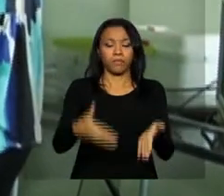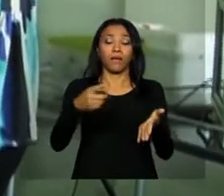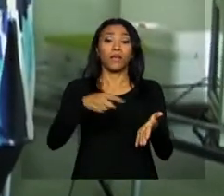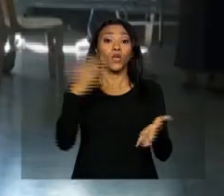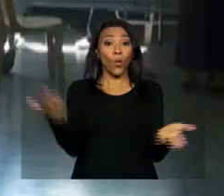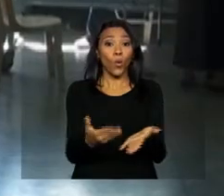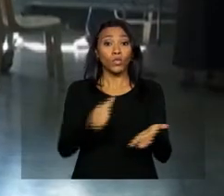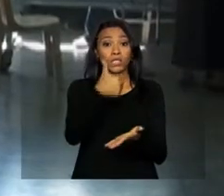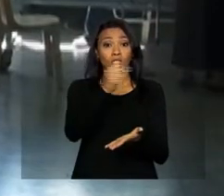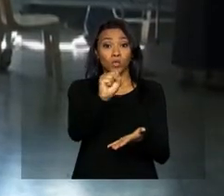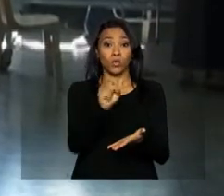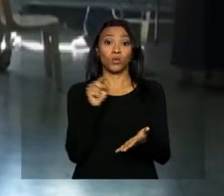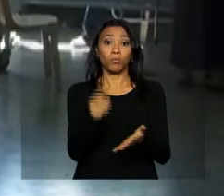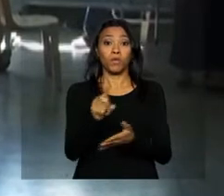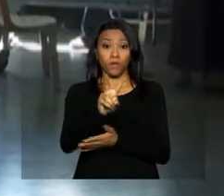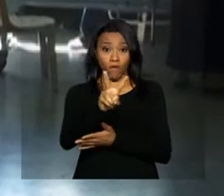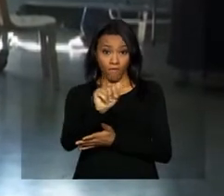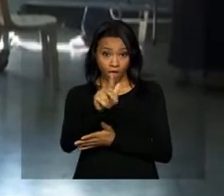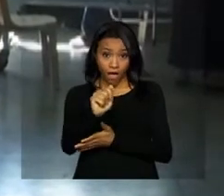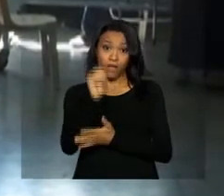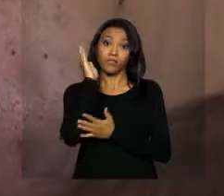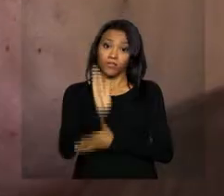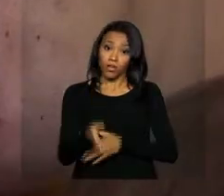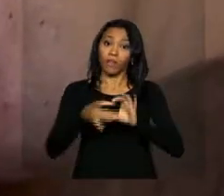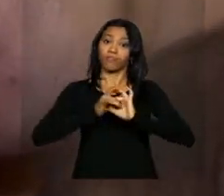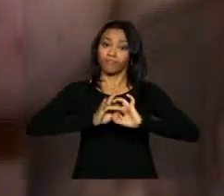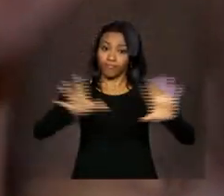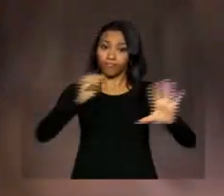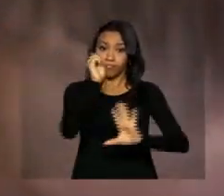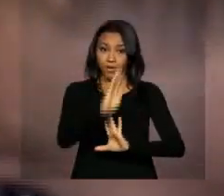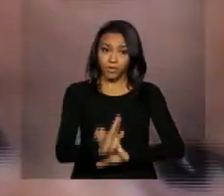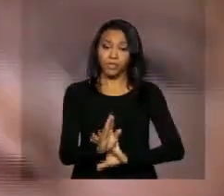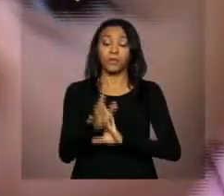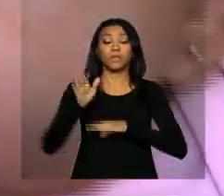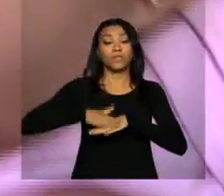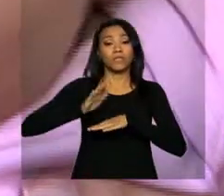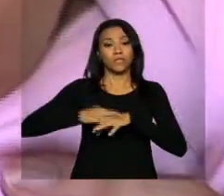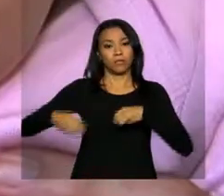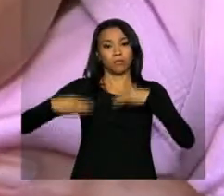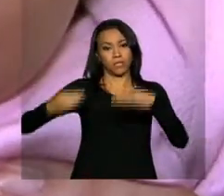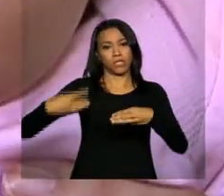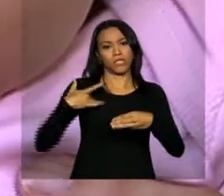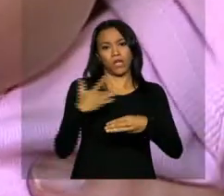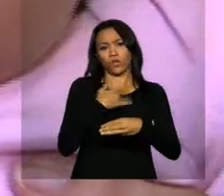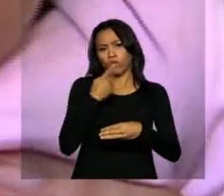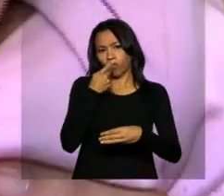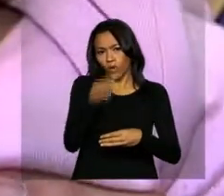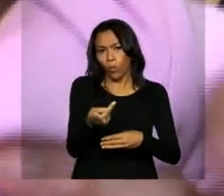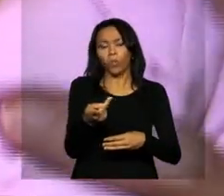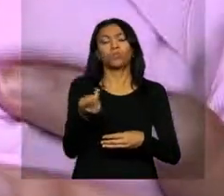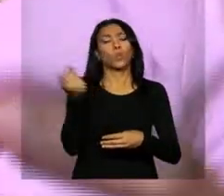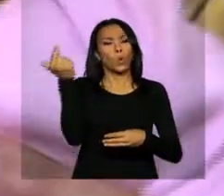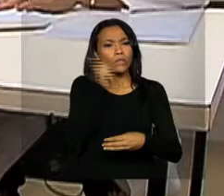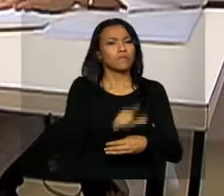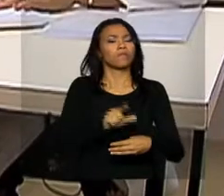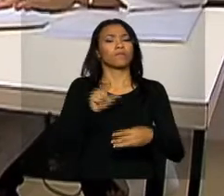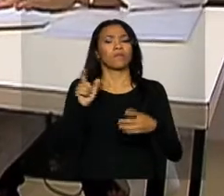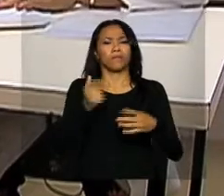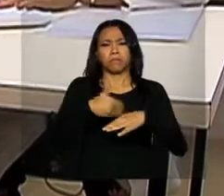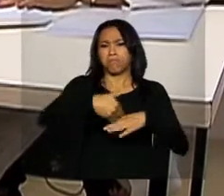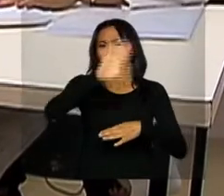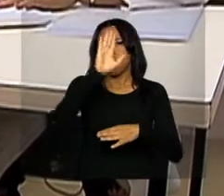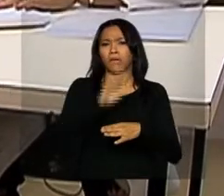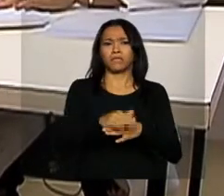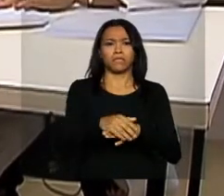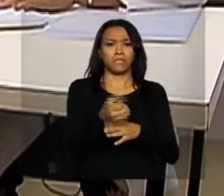18 mil vagas autorizadas no país, que segundo o Ministério da Saúde, alcançam uma população de mais